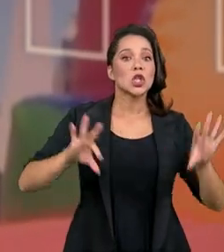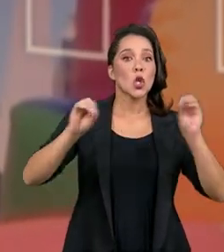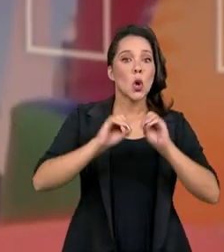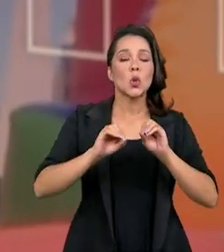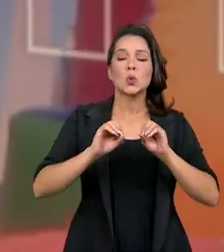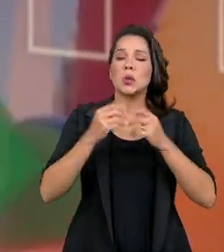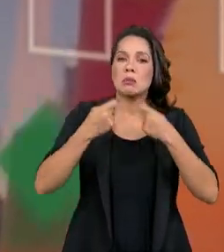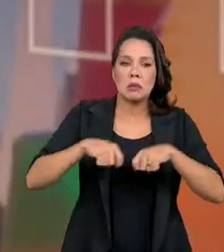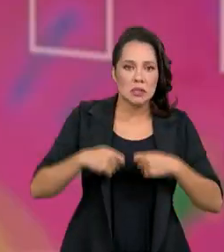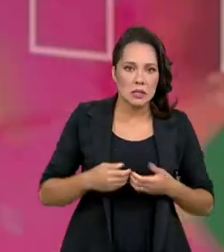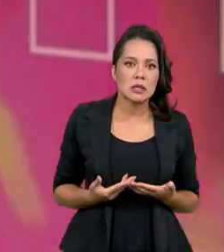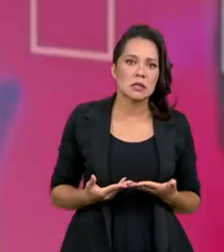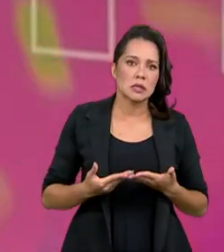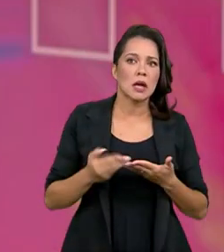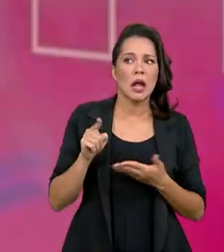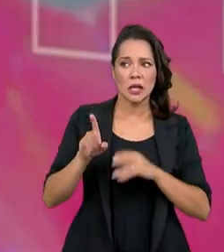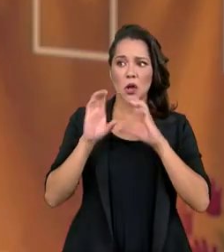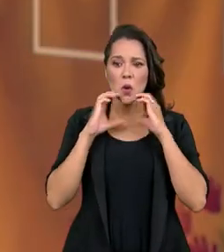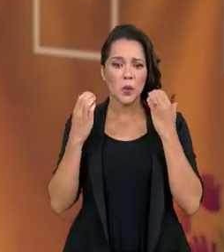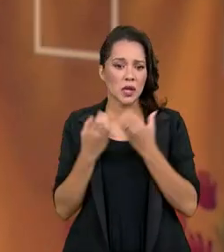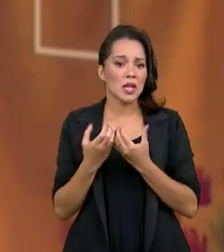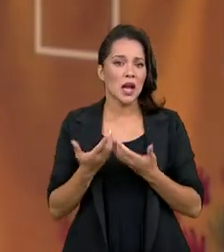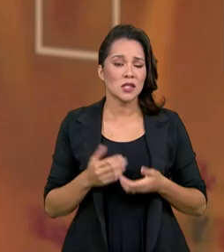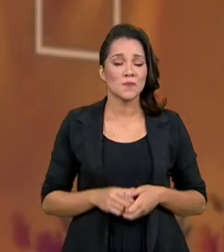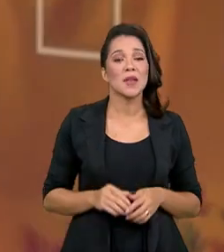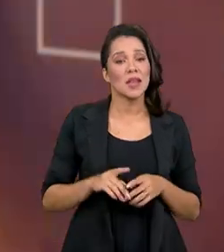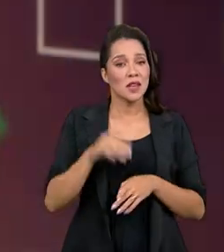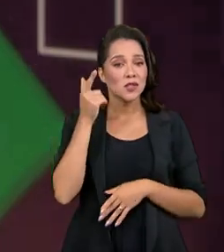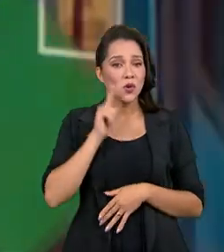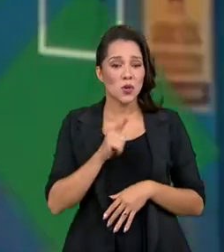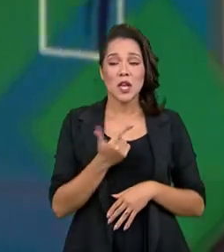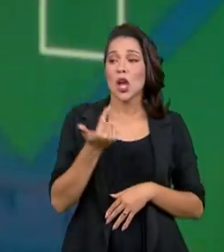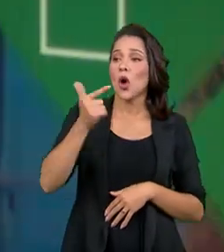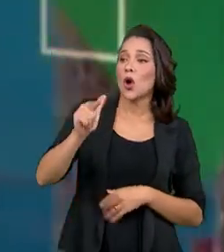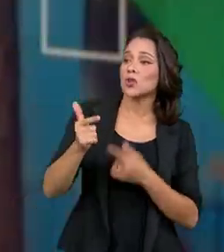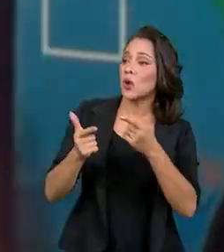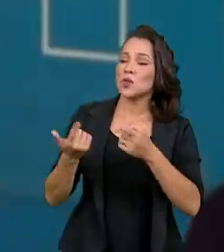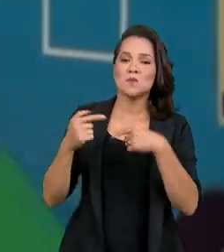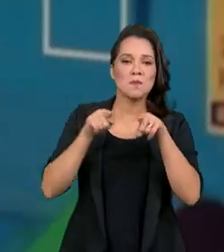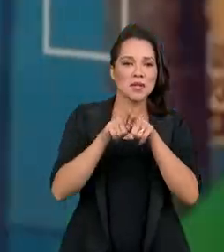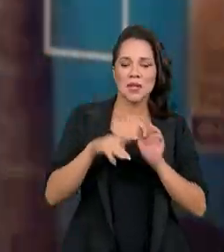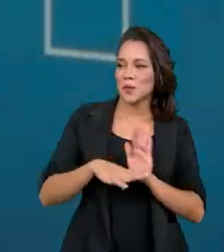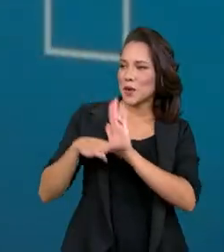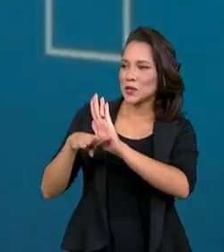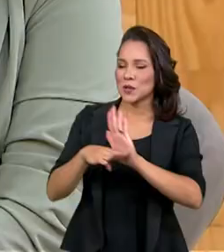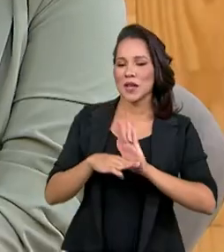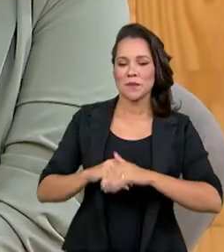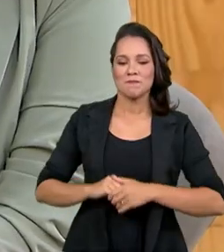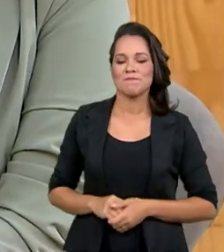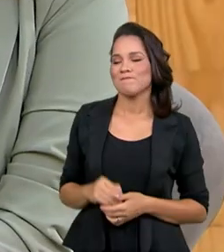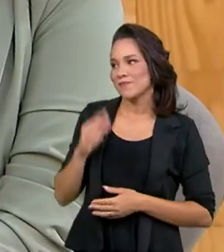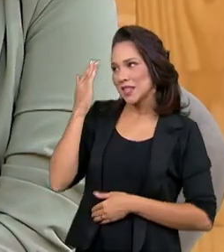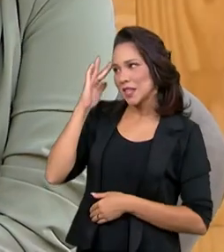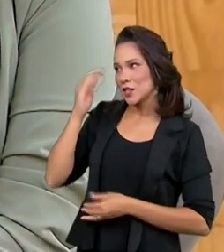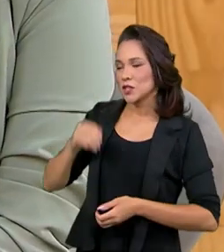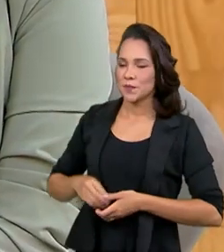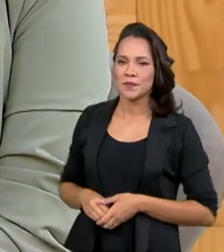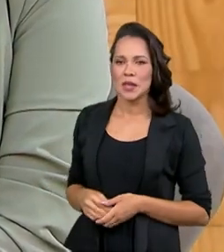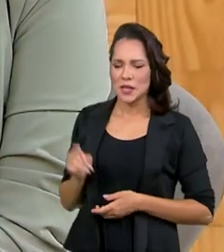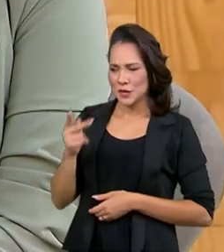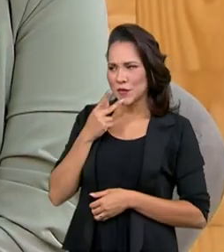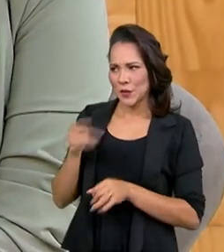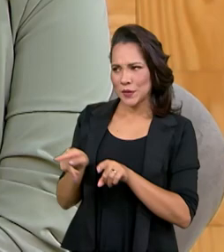necessidade que está ali da comunidade do lado e a gente consegue trazer outros parceiros para colaborar. E a senhora